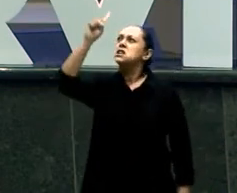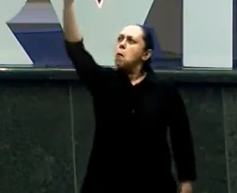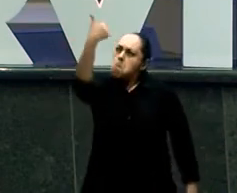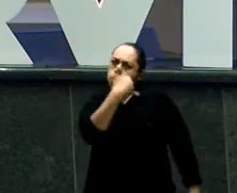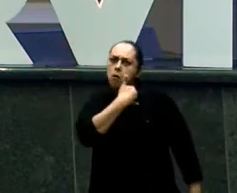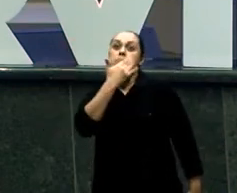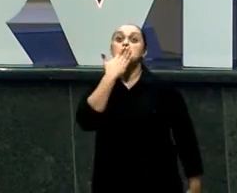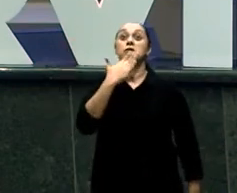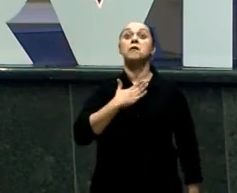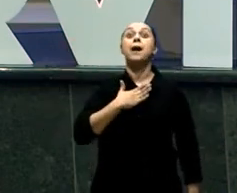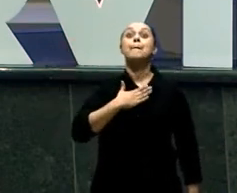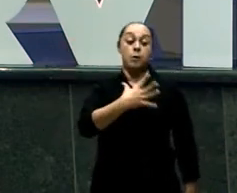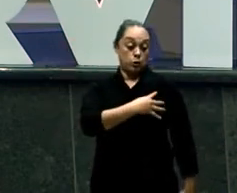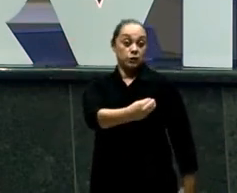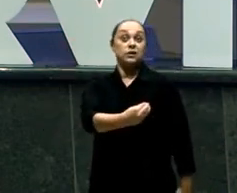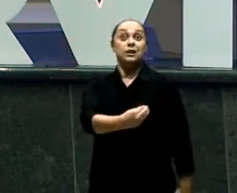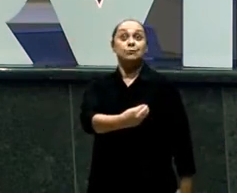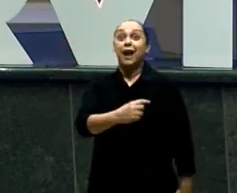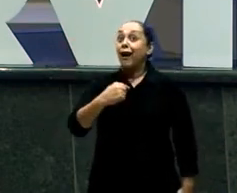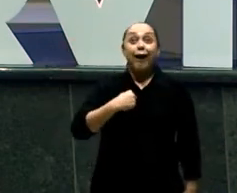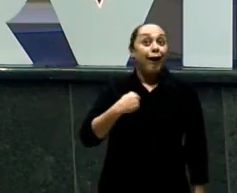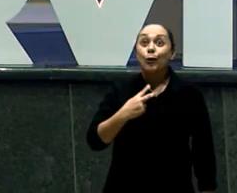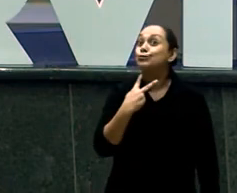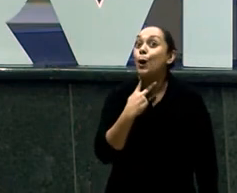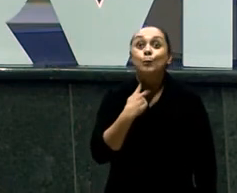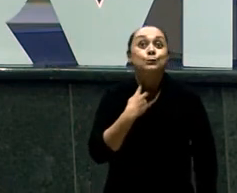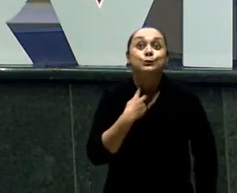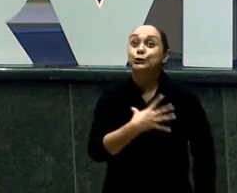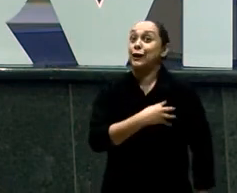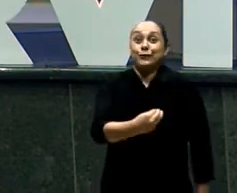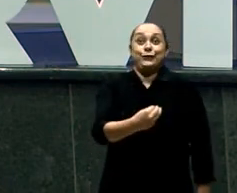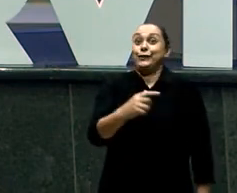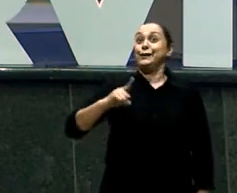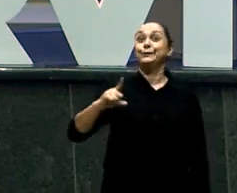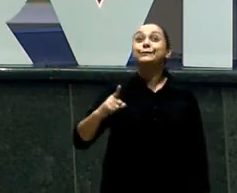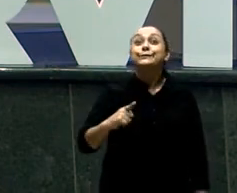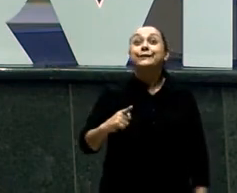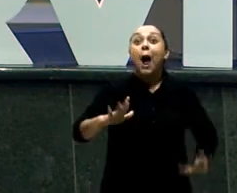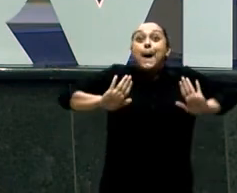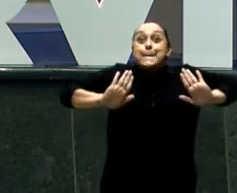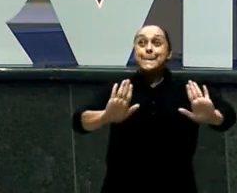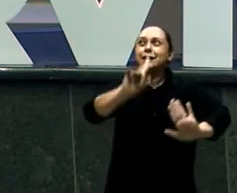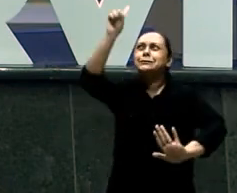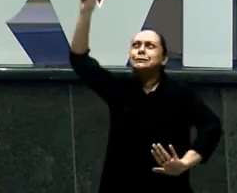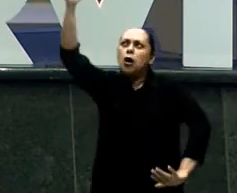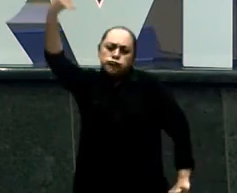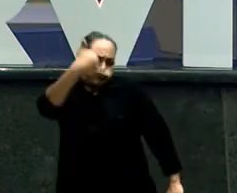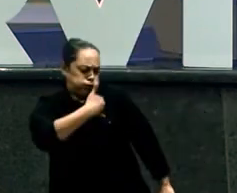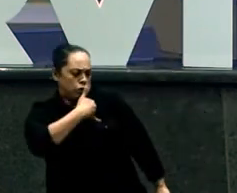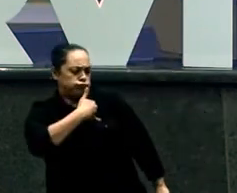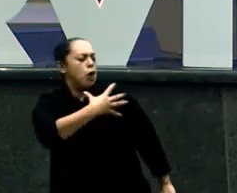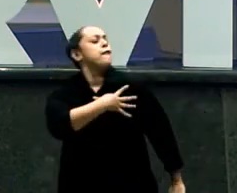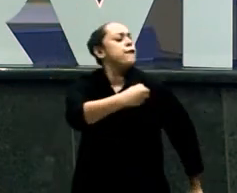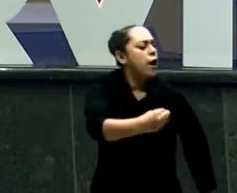ter filho Eu tinha Eu não poderia Ter filhos Mas tinha Profecia De como Seriam os meus Filhos E às vezes Porque